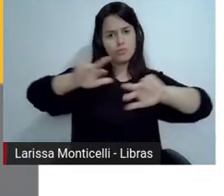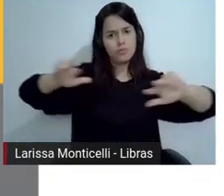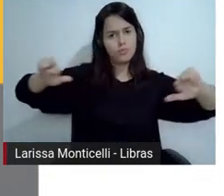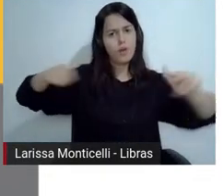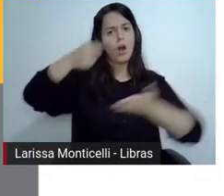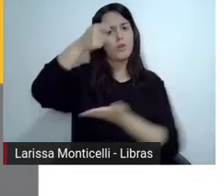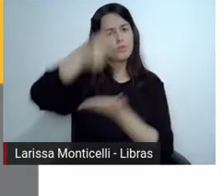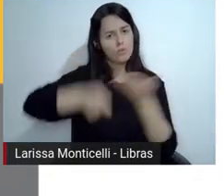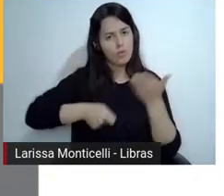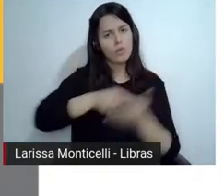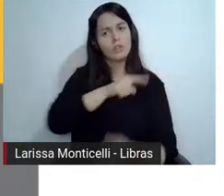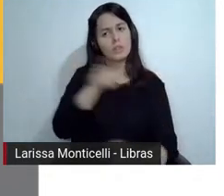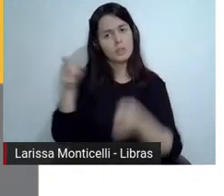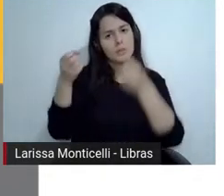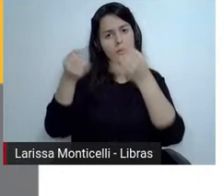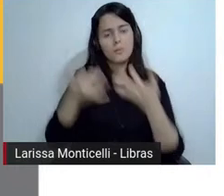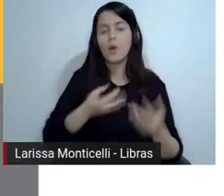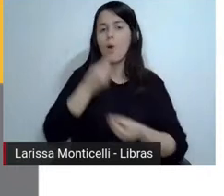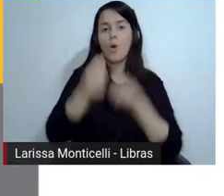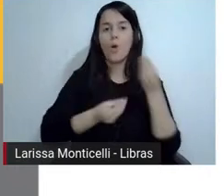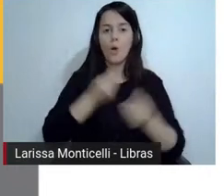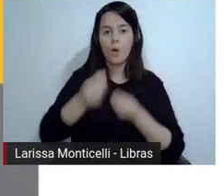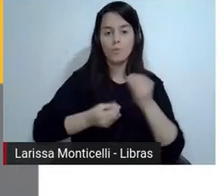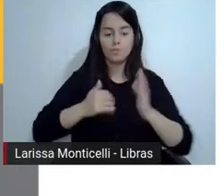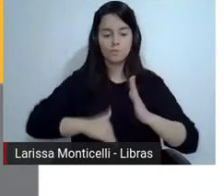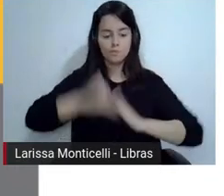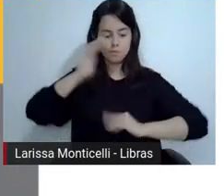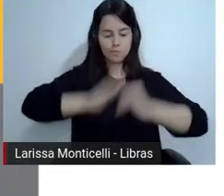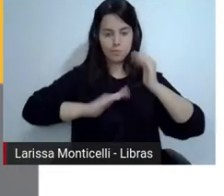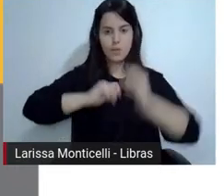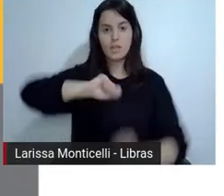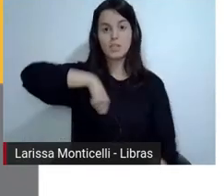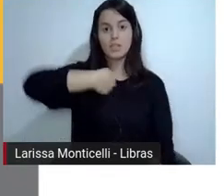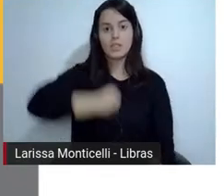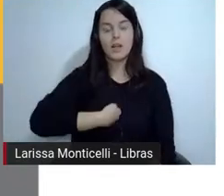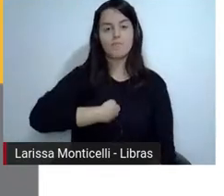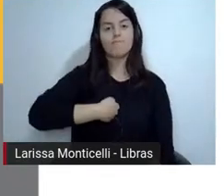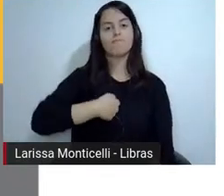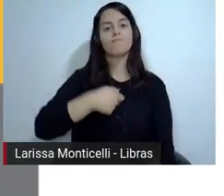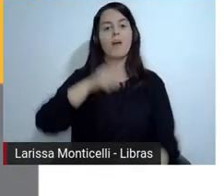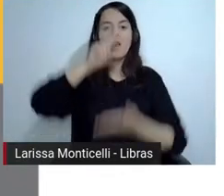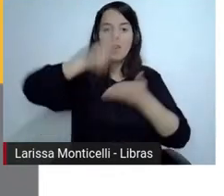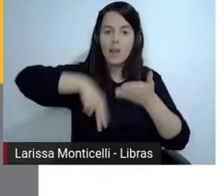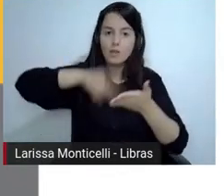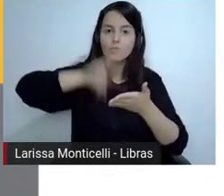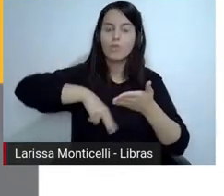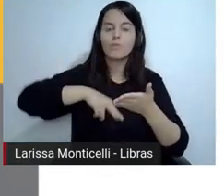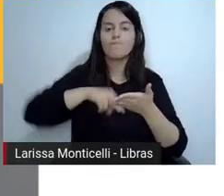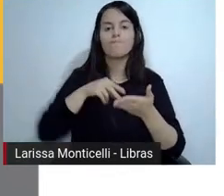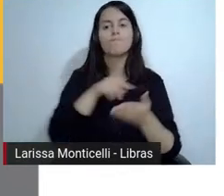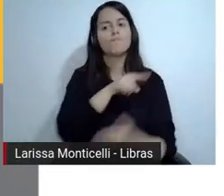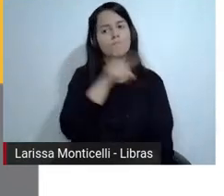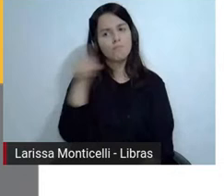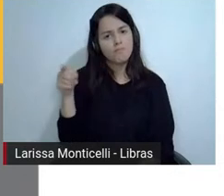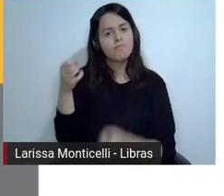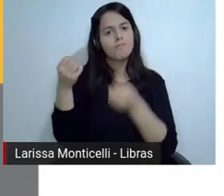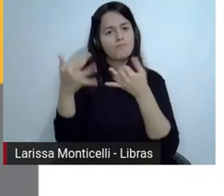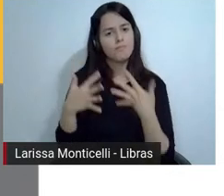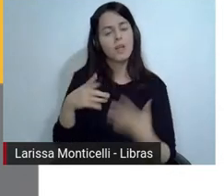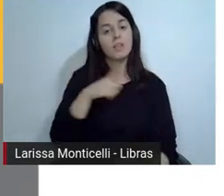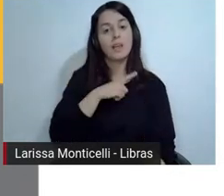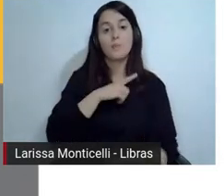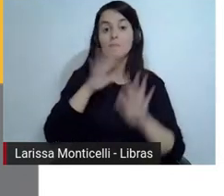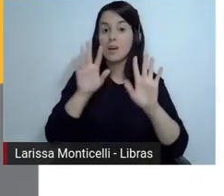leitor e o trabalho com texto literário, mas eu acho que essa perspectiva sócio-histórica, né? Que